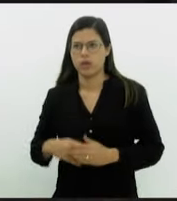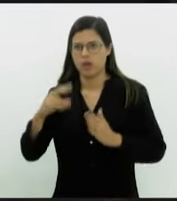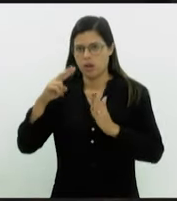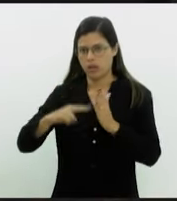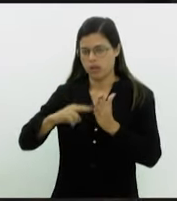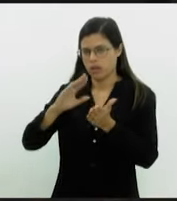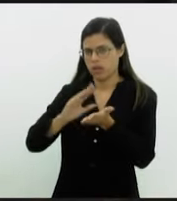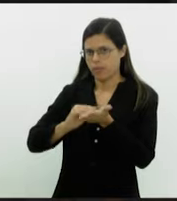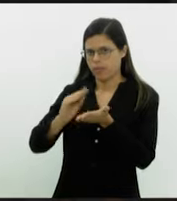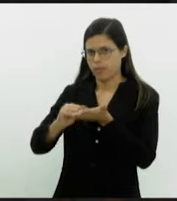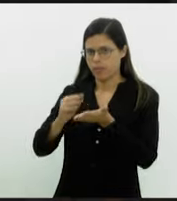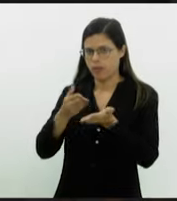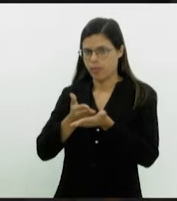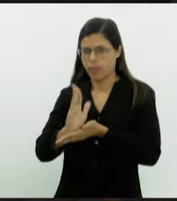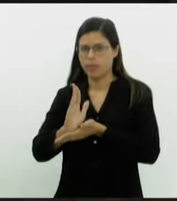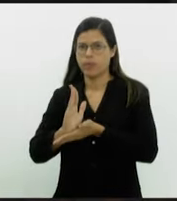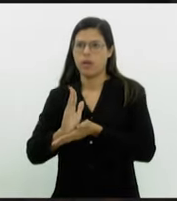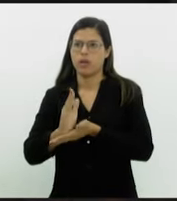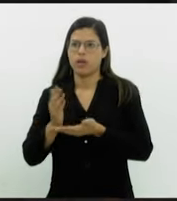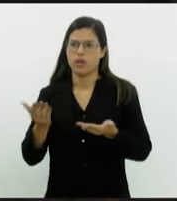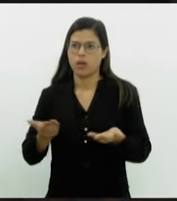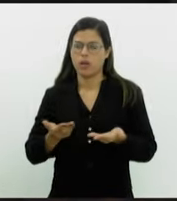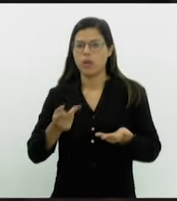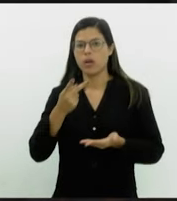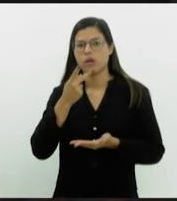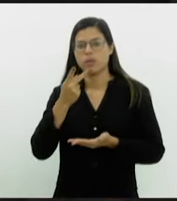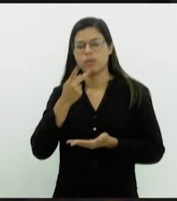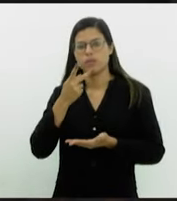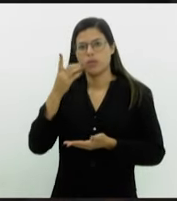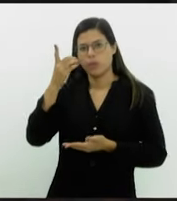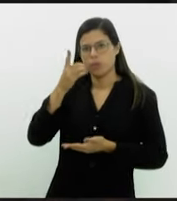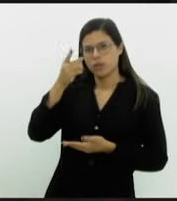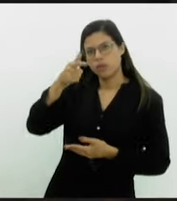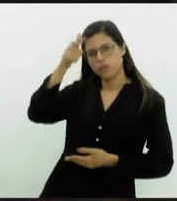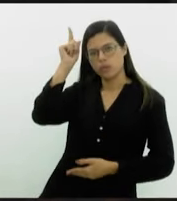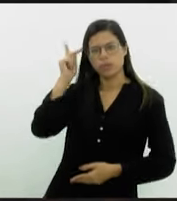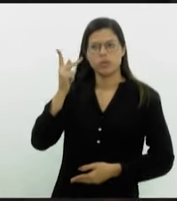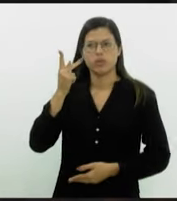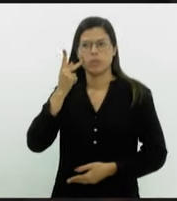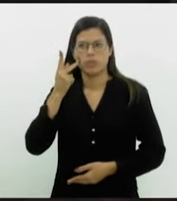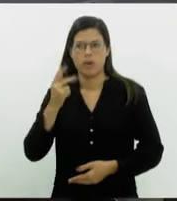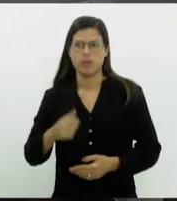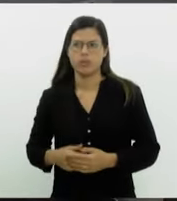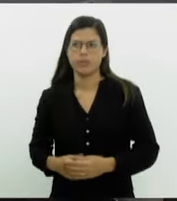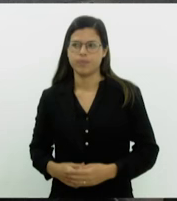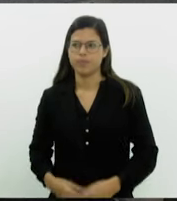a ata, passo o expediente inicial. Uma palavra ao nobre deputado, Luiz Paulo Corrêa da Rocha.